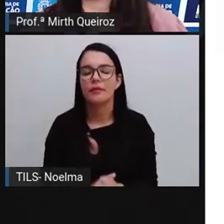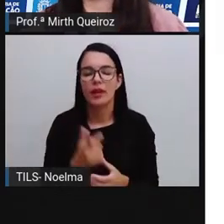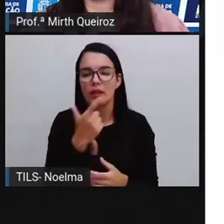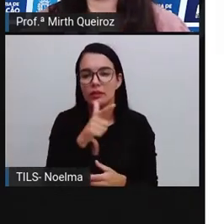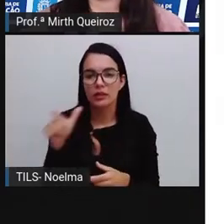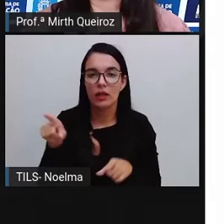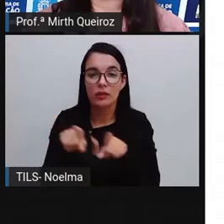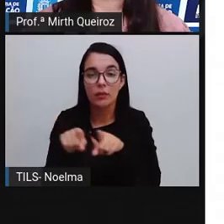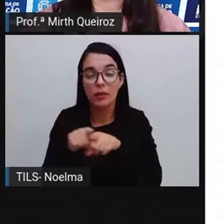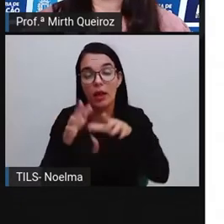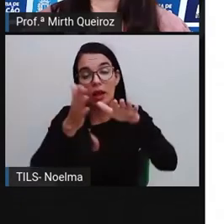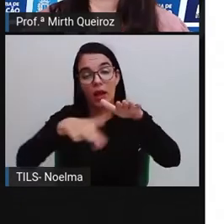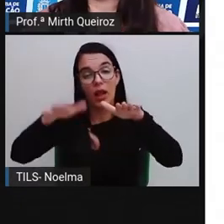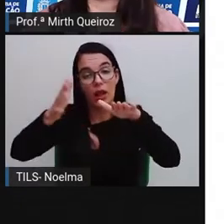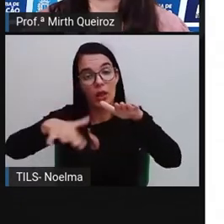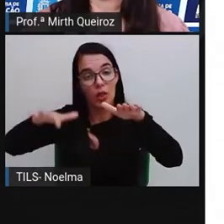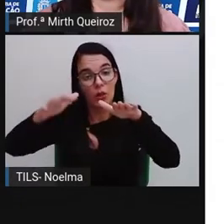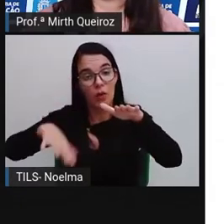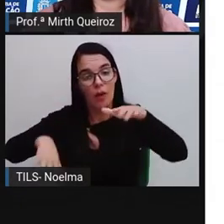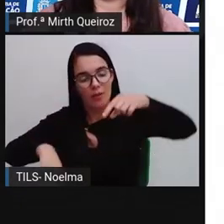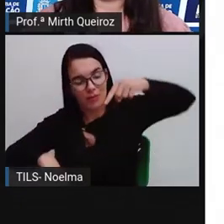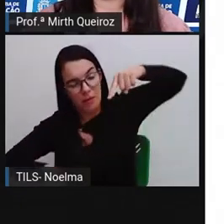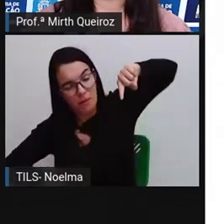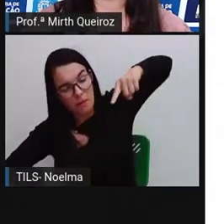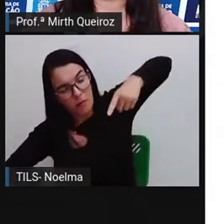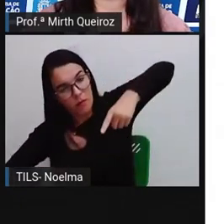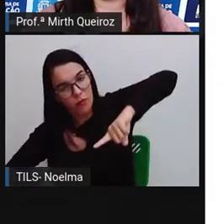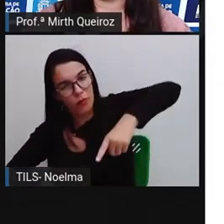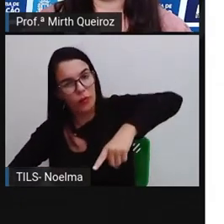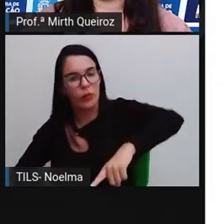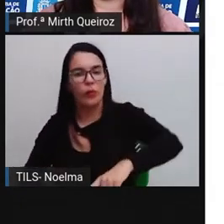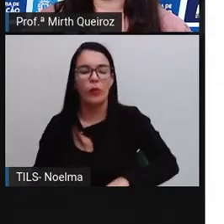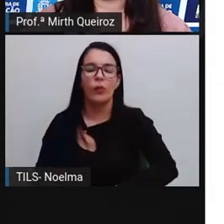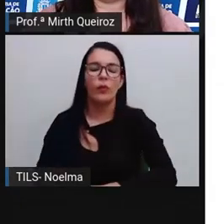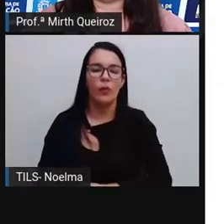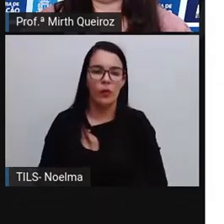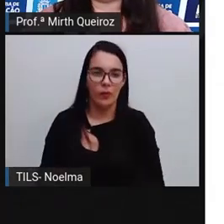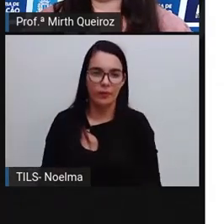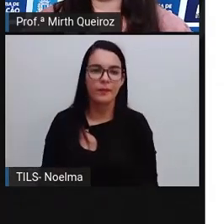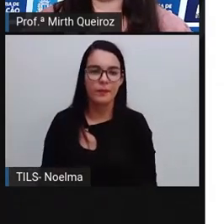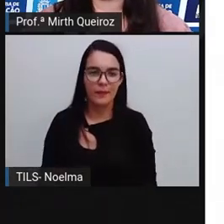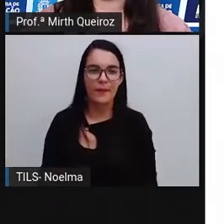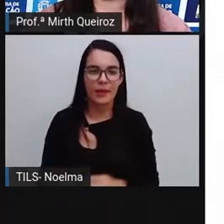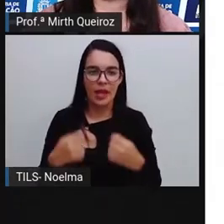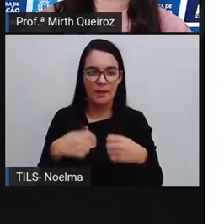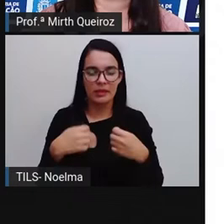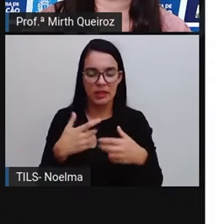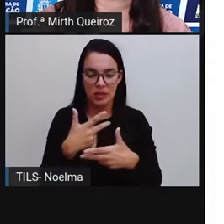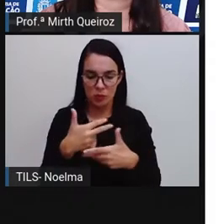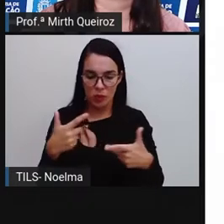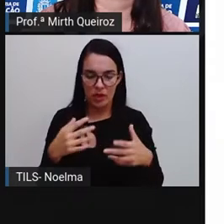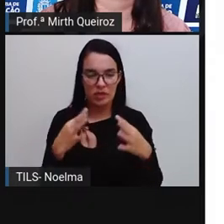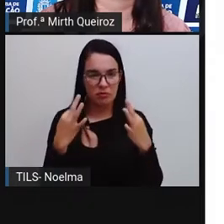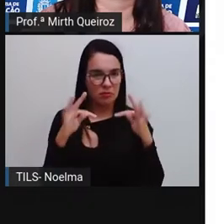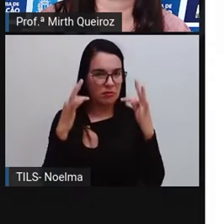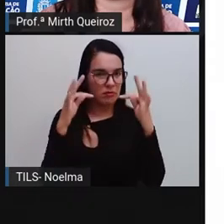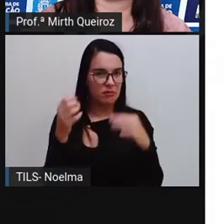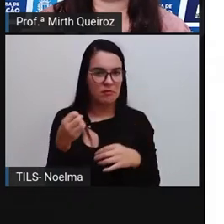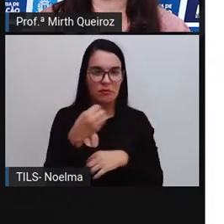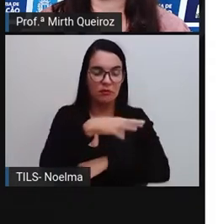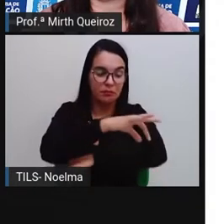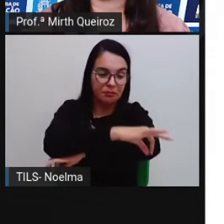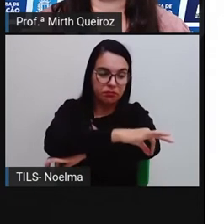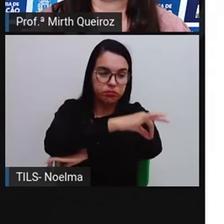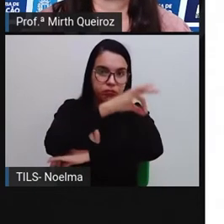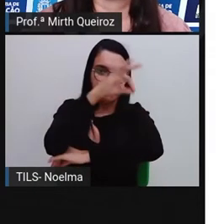outras situações ele vai estar em profundidades. Aí necessita de equipamentos mais sofisticados para retirada desse petróleo,